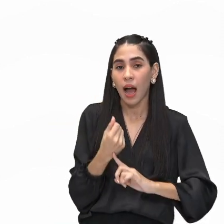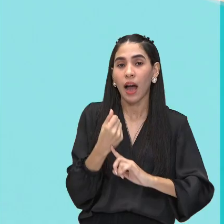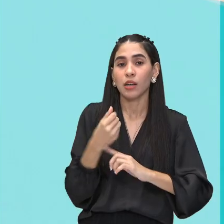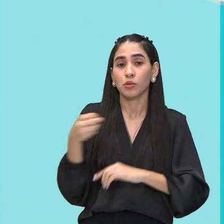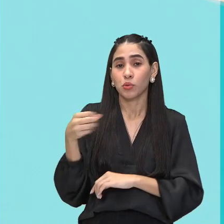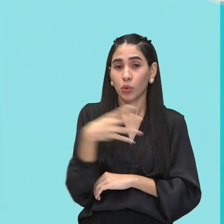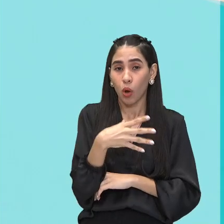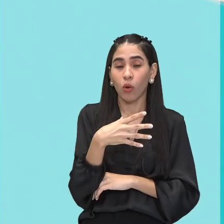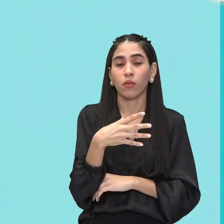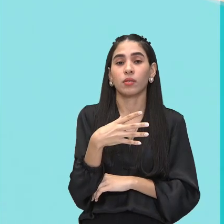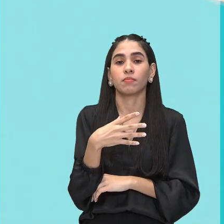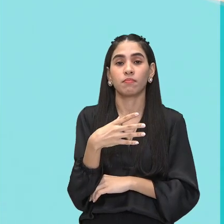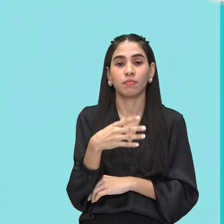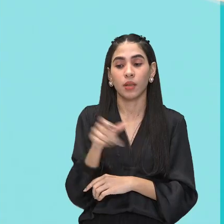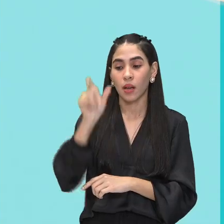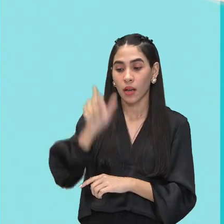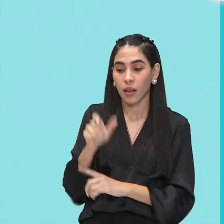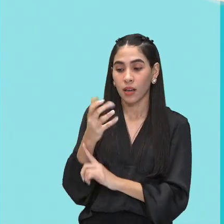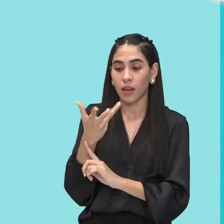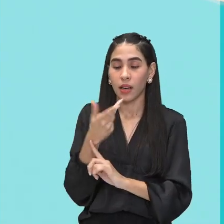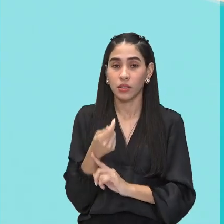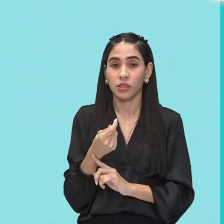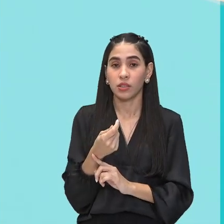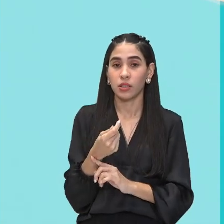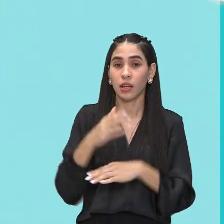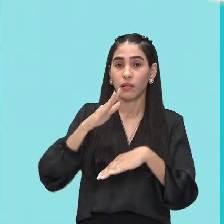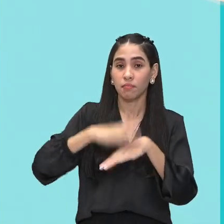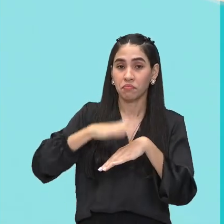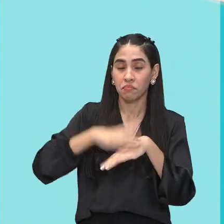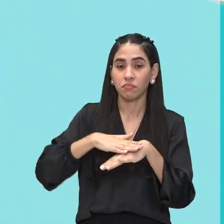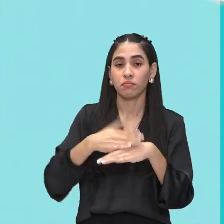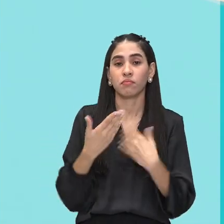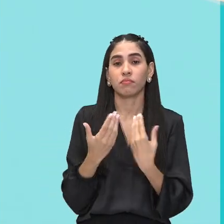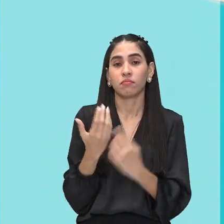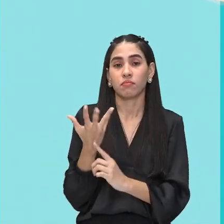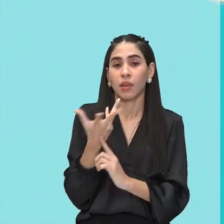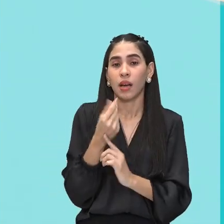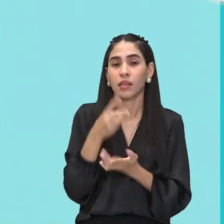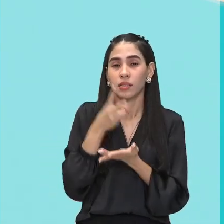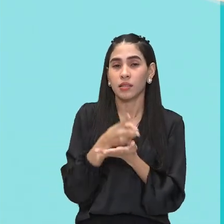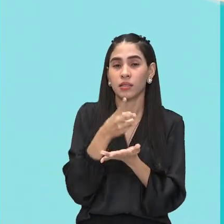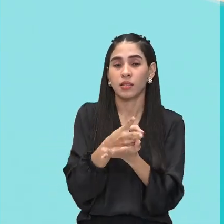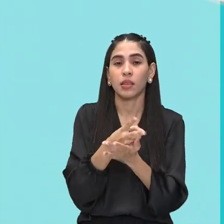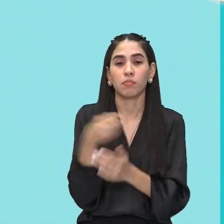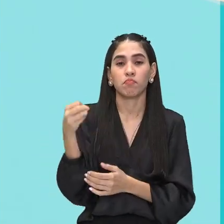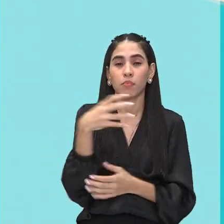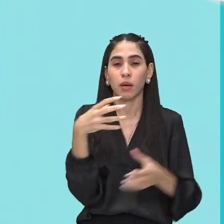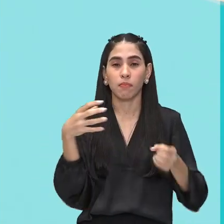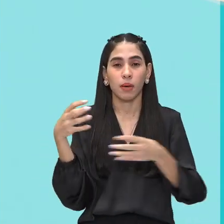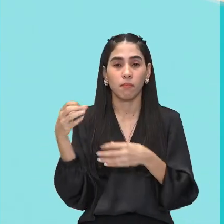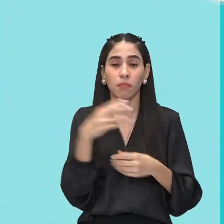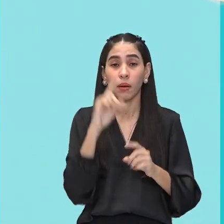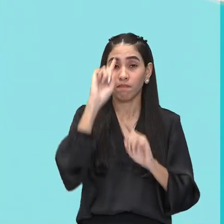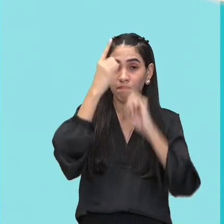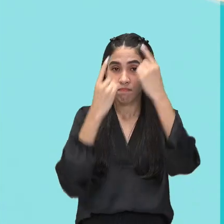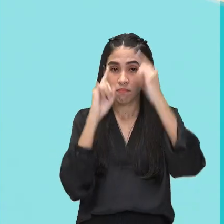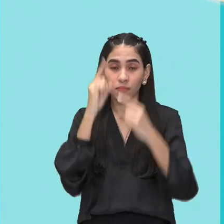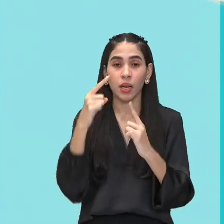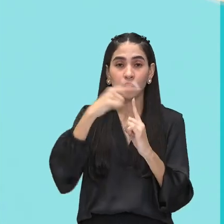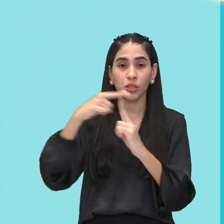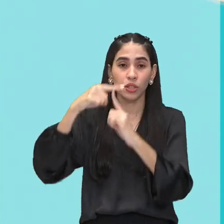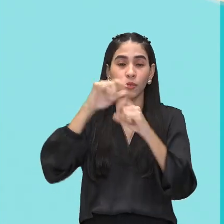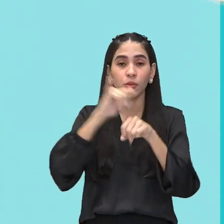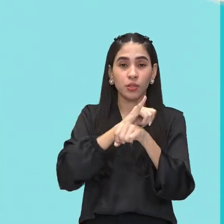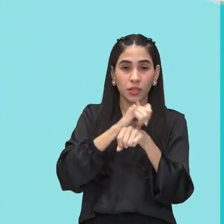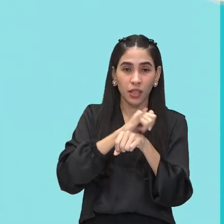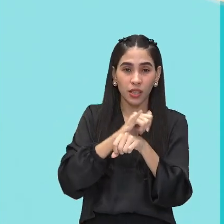artistas, eles produzem sua arte sempre inovando, criando maneiras diferentes.